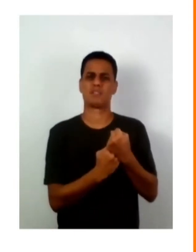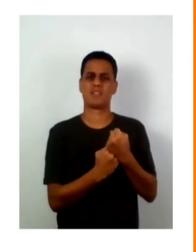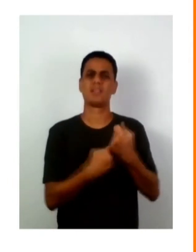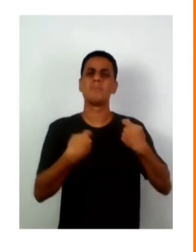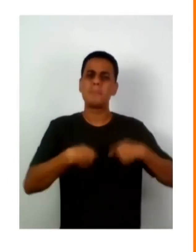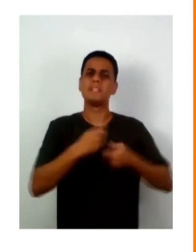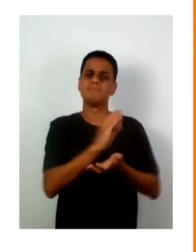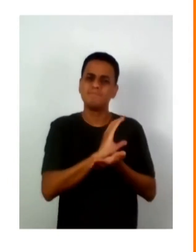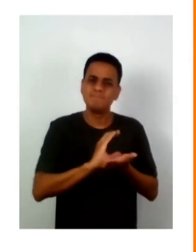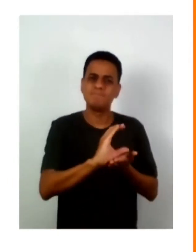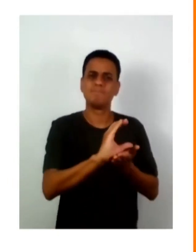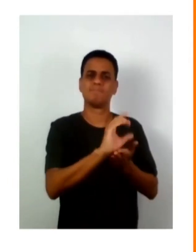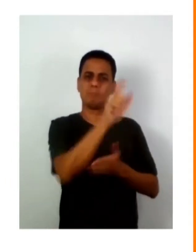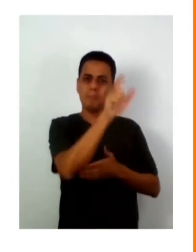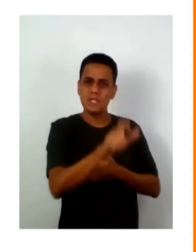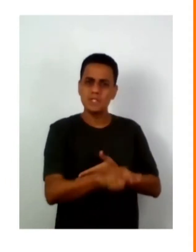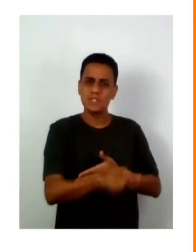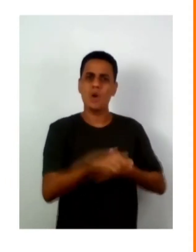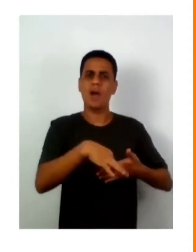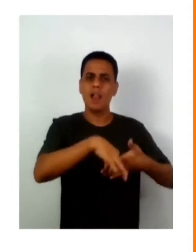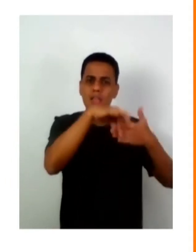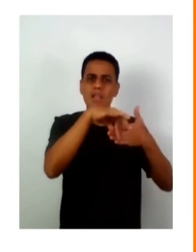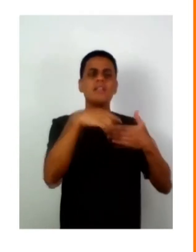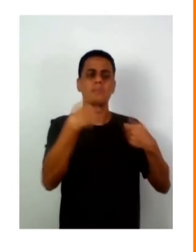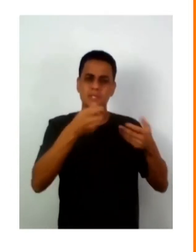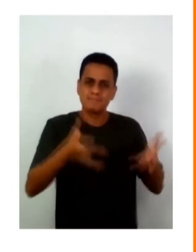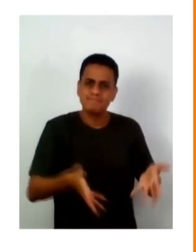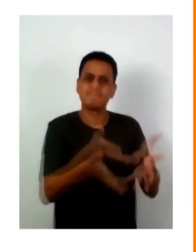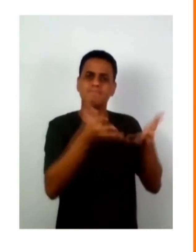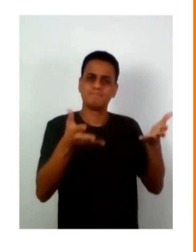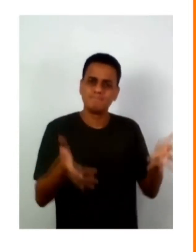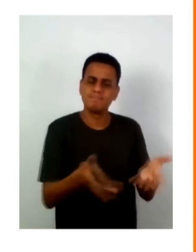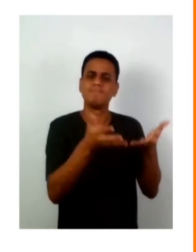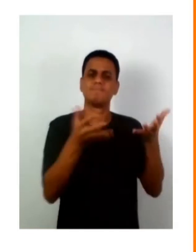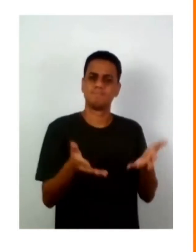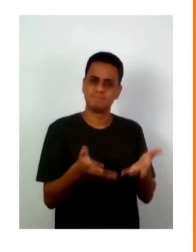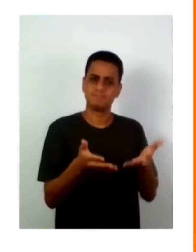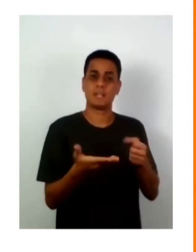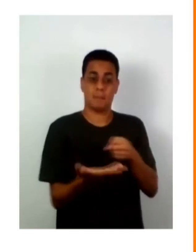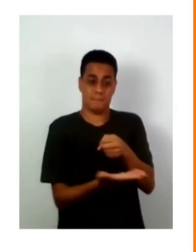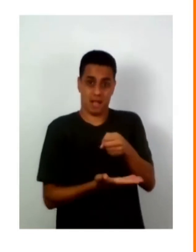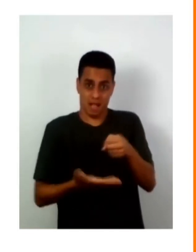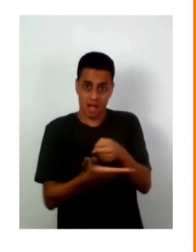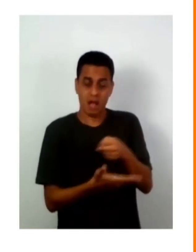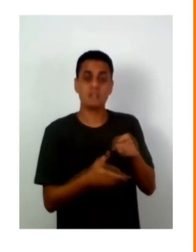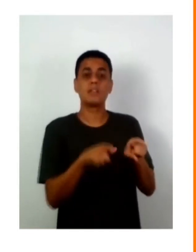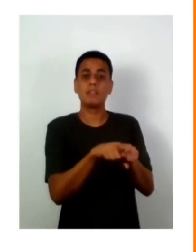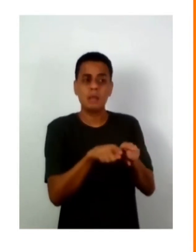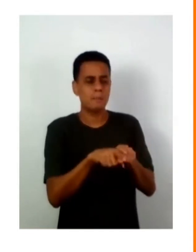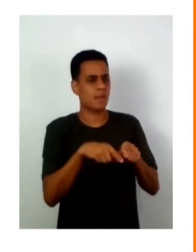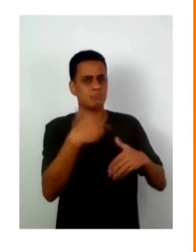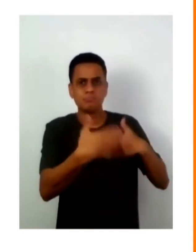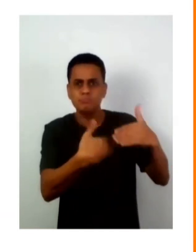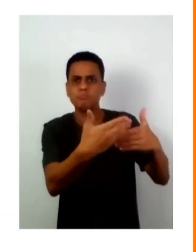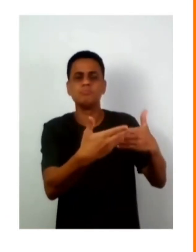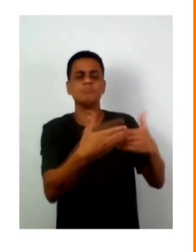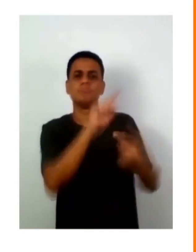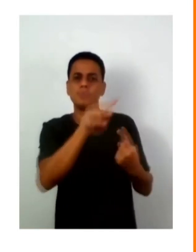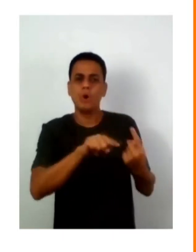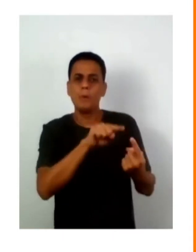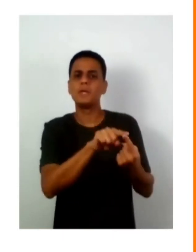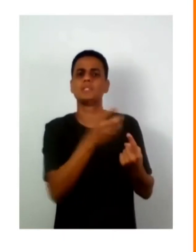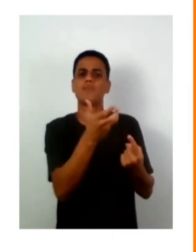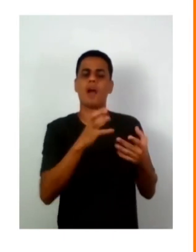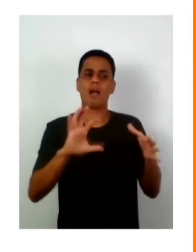nutrir essas lideranças e iniciativas, tanto das bases como das elites para